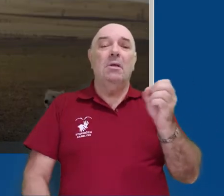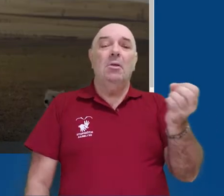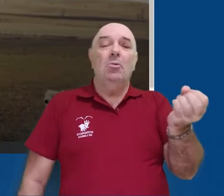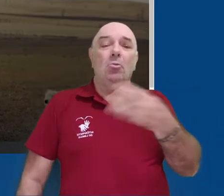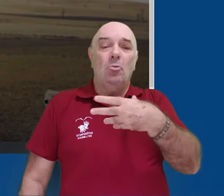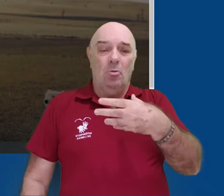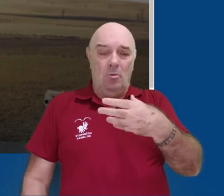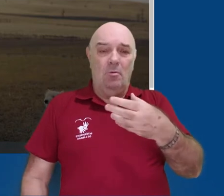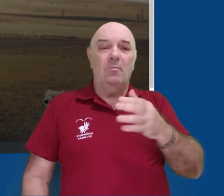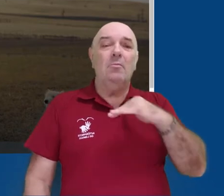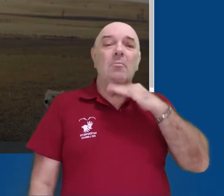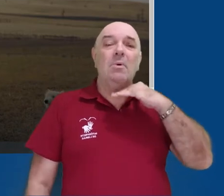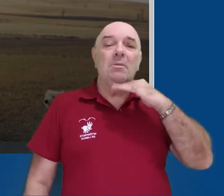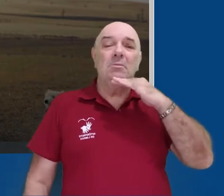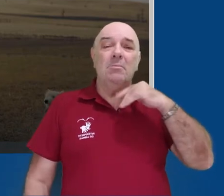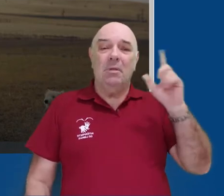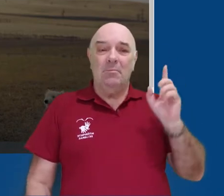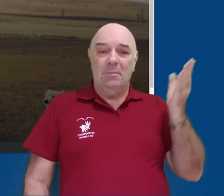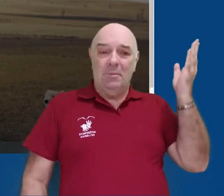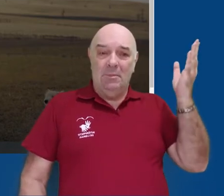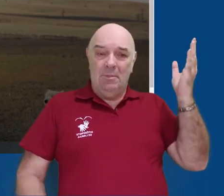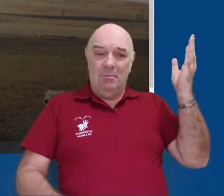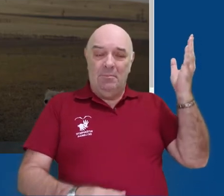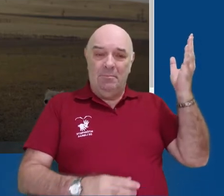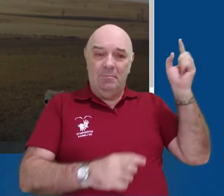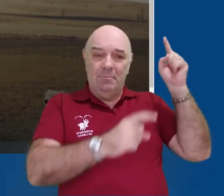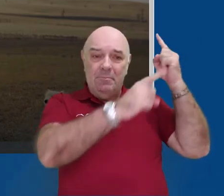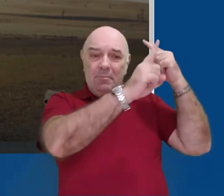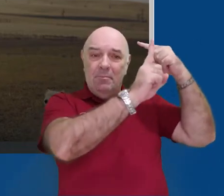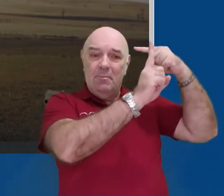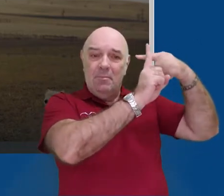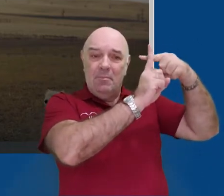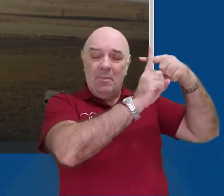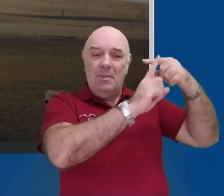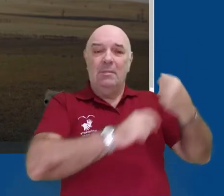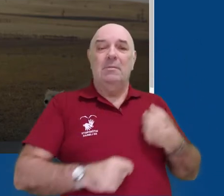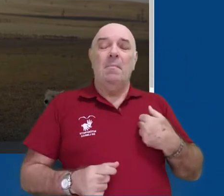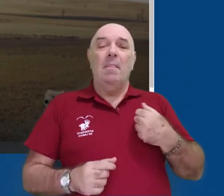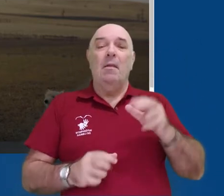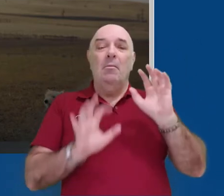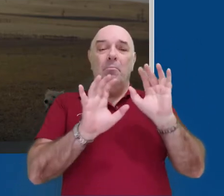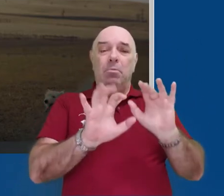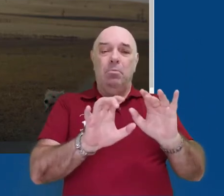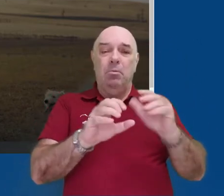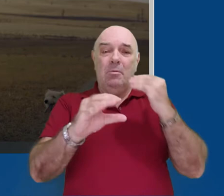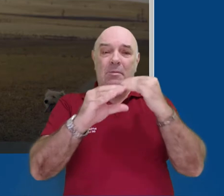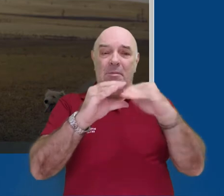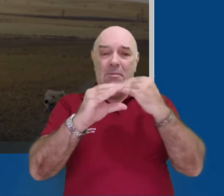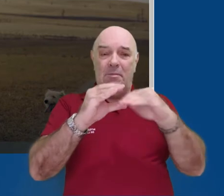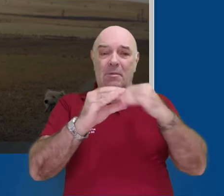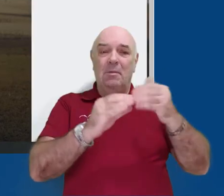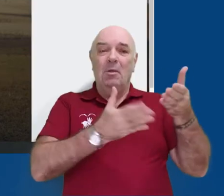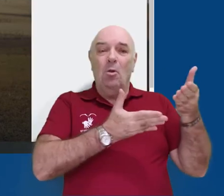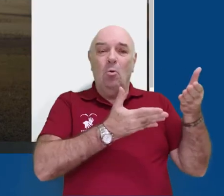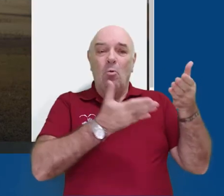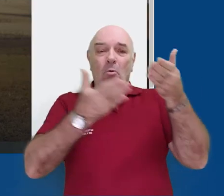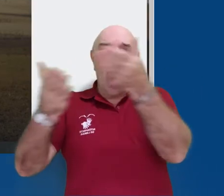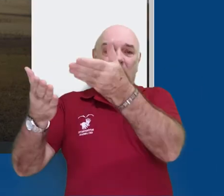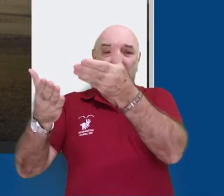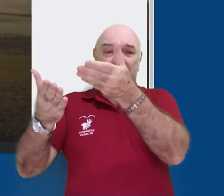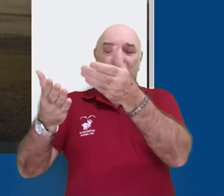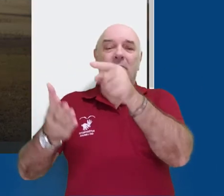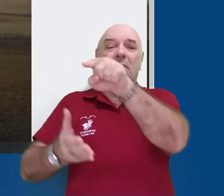clicando no ícone de mais no topo do menu. Digitamos um e-mail e em seguida um convite é